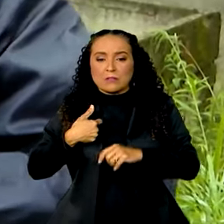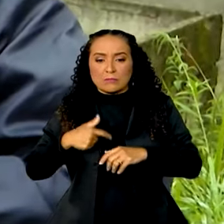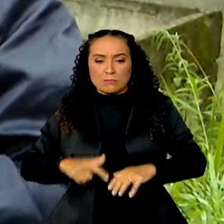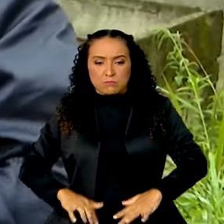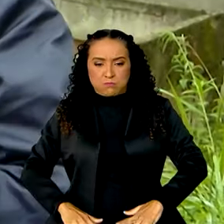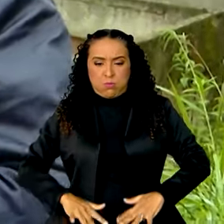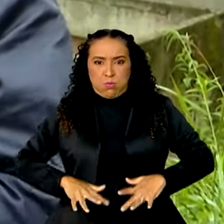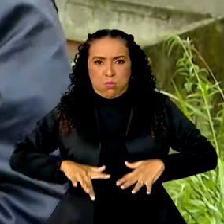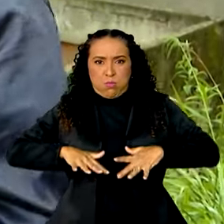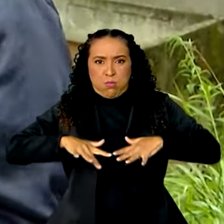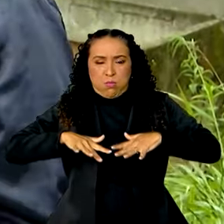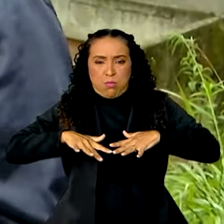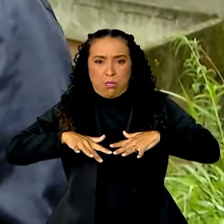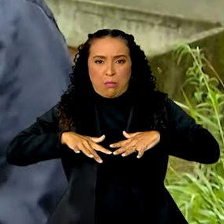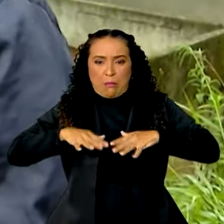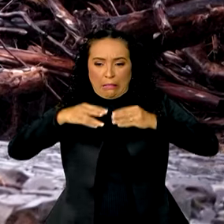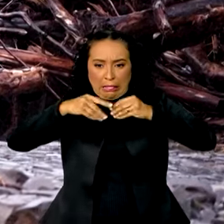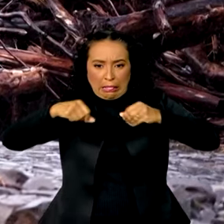até aqui.